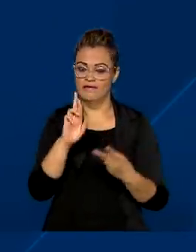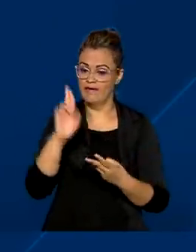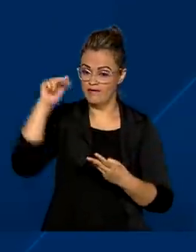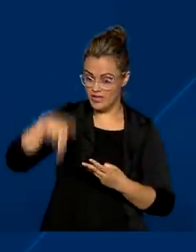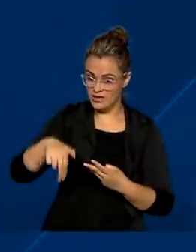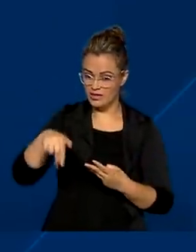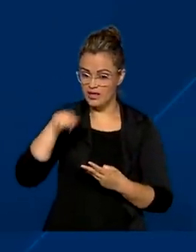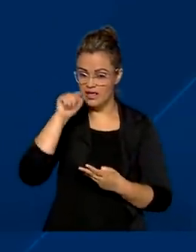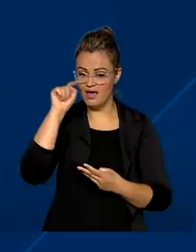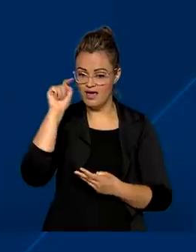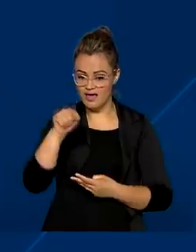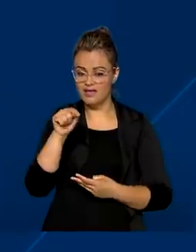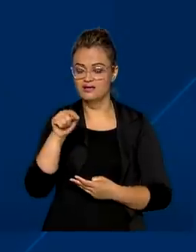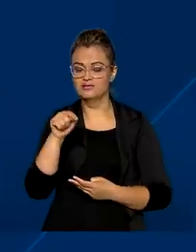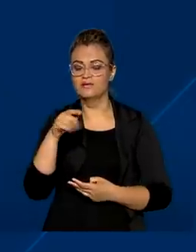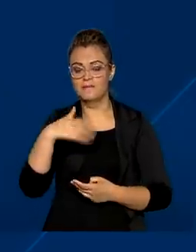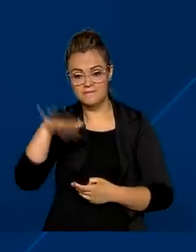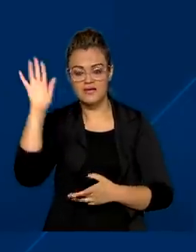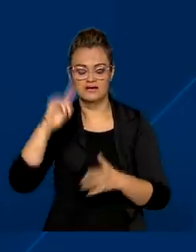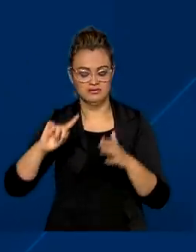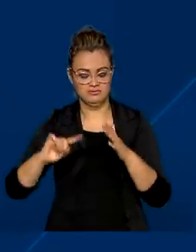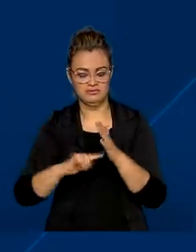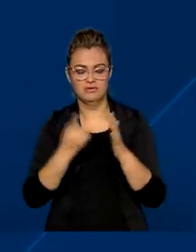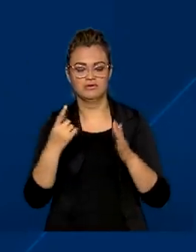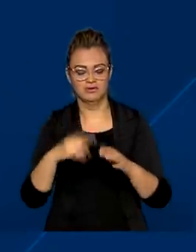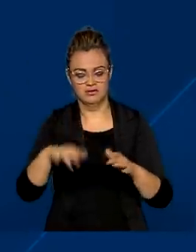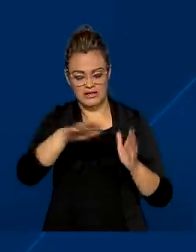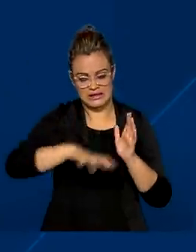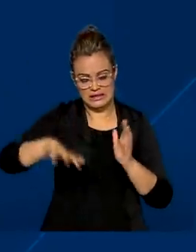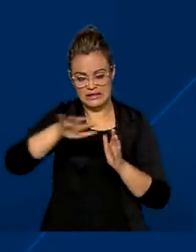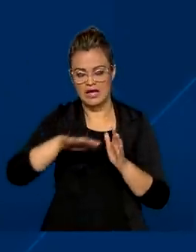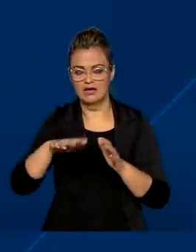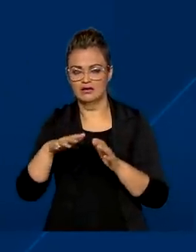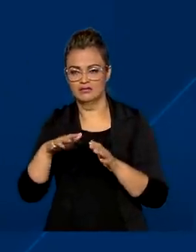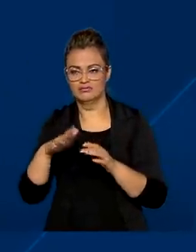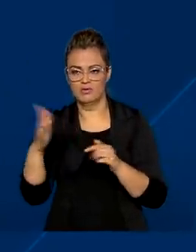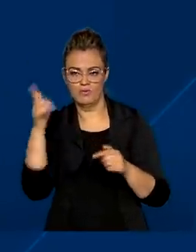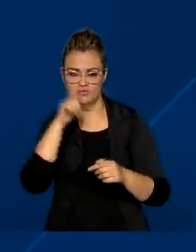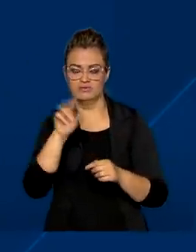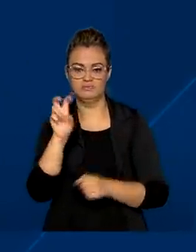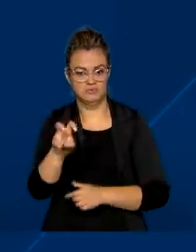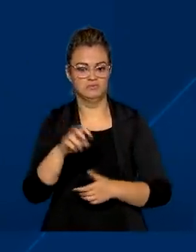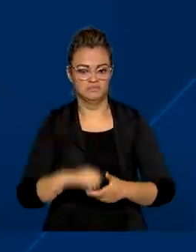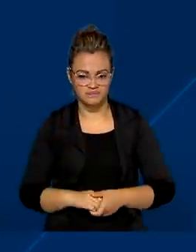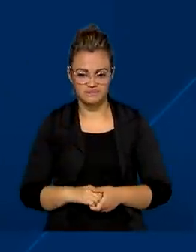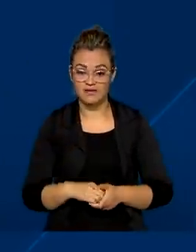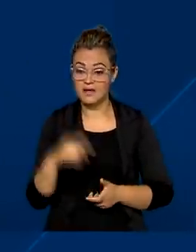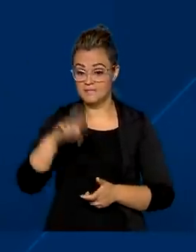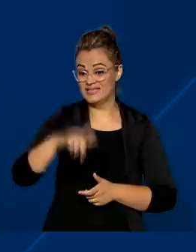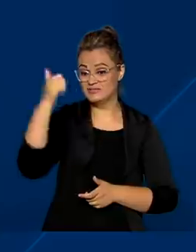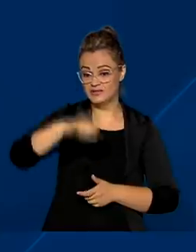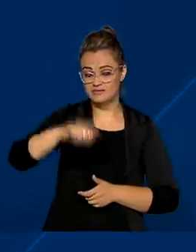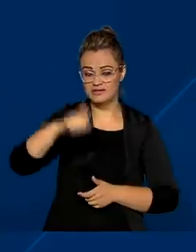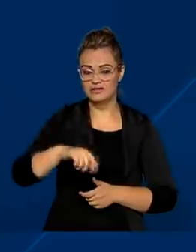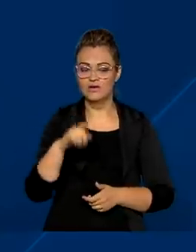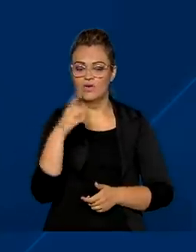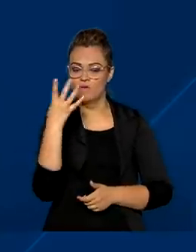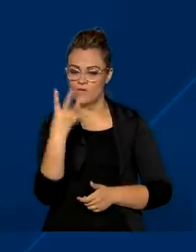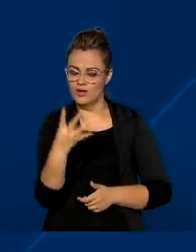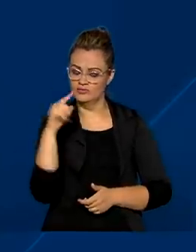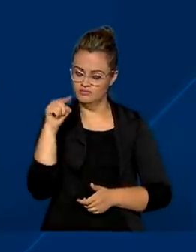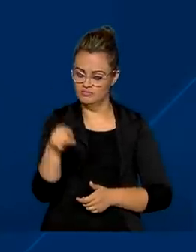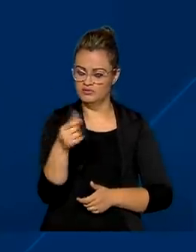estados, proporcionalmente, com o maior número de instituições na faixa 5. Também foram avaliados 4